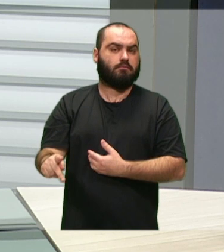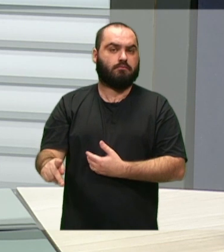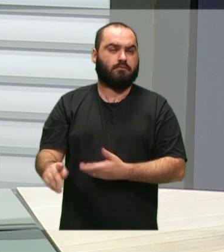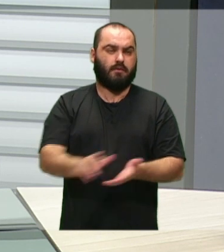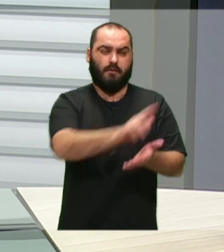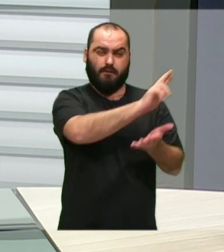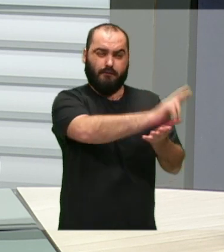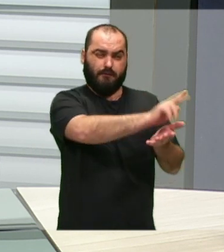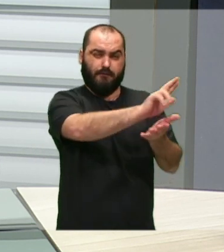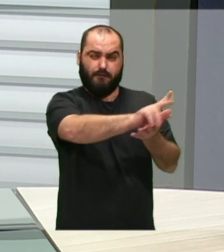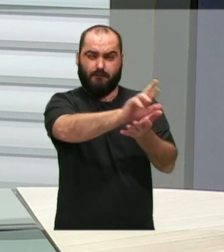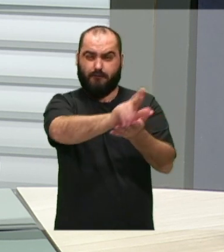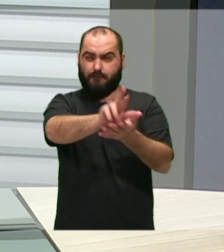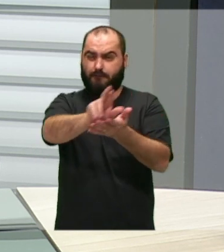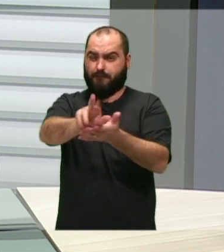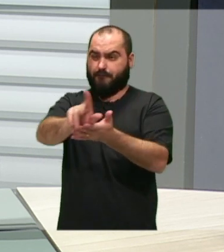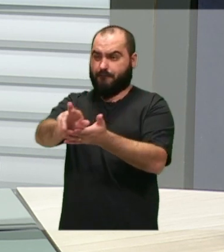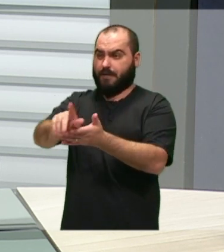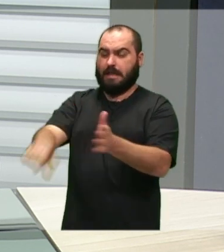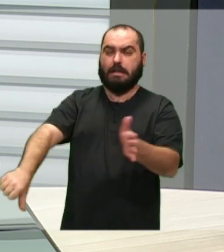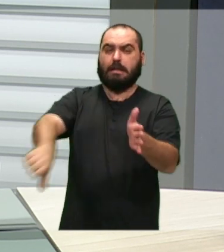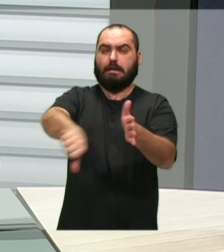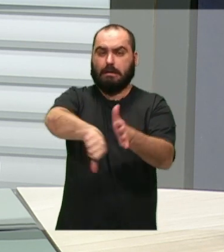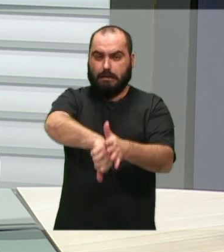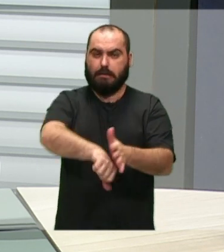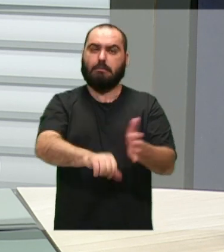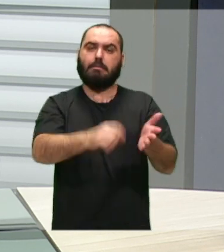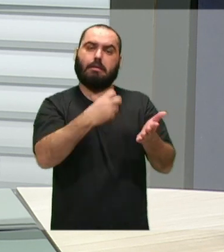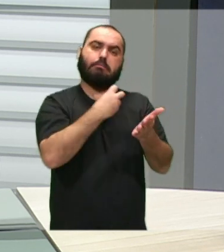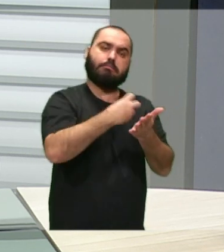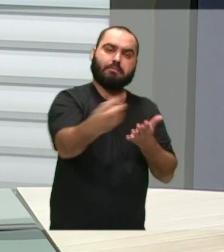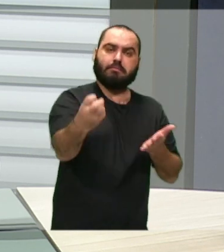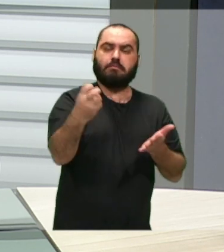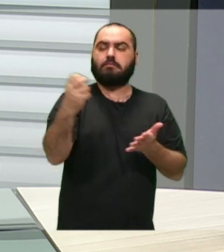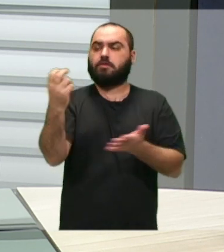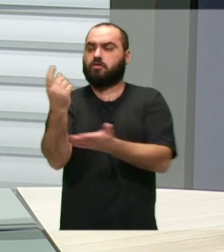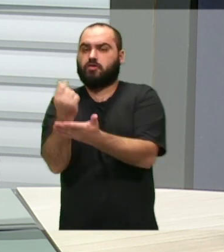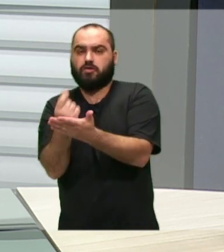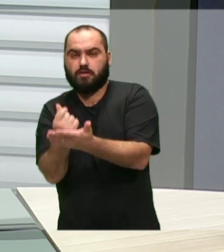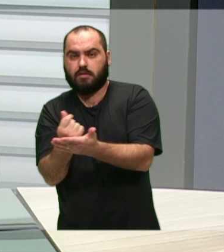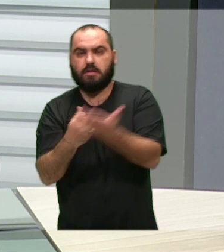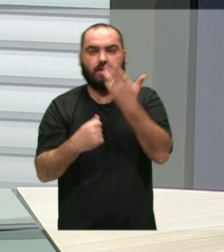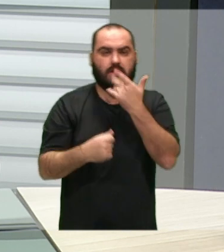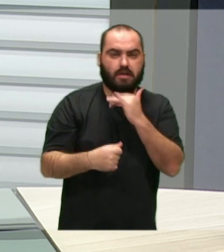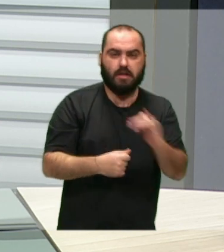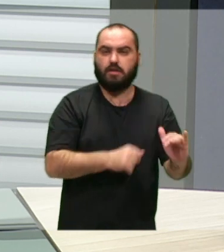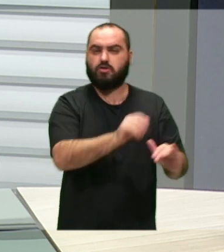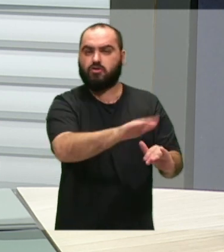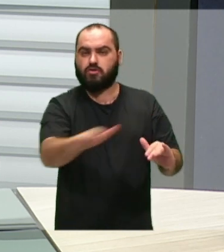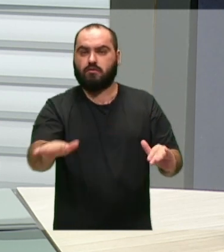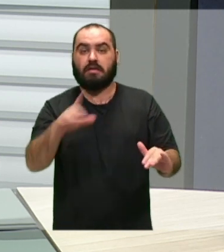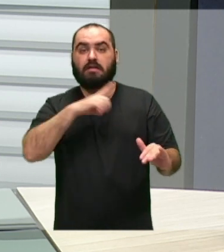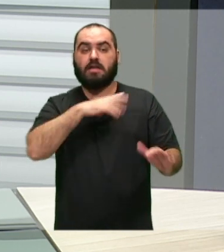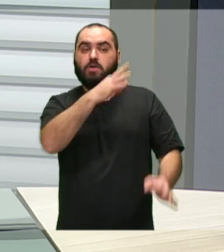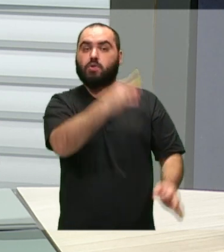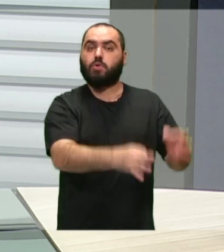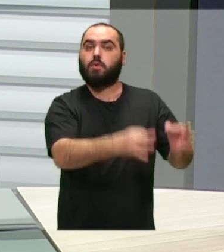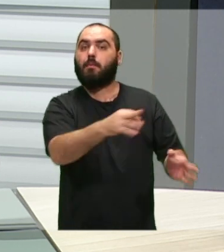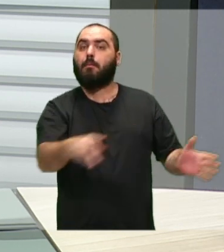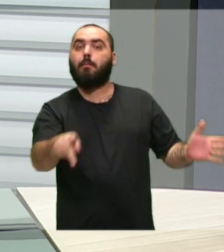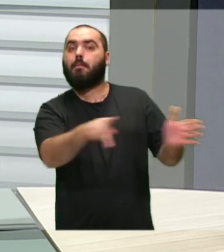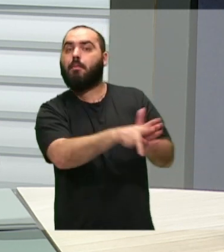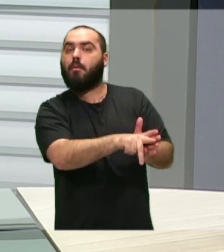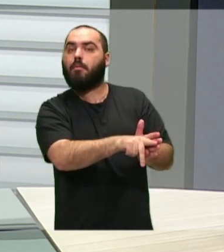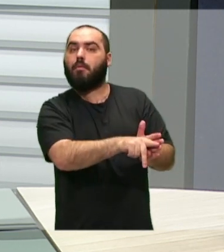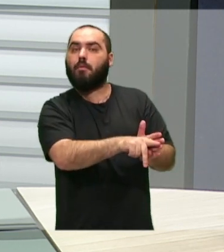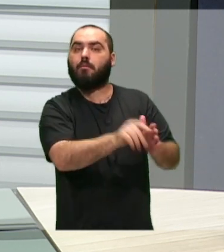demandas, crime, improbidade, fazenda, criança e adolescente, então tem os juízes que estão lá para